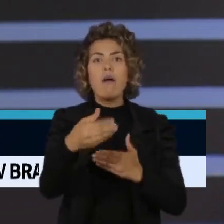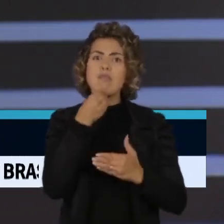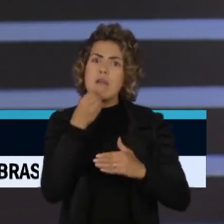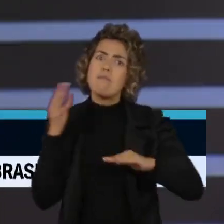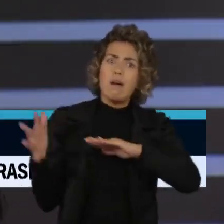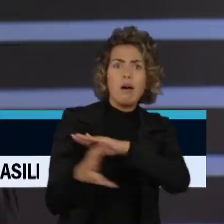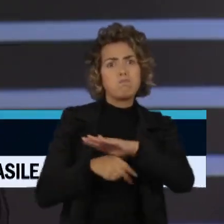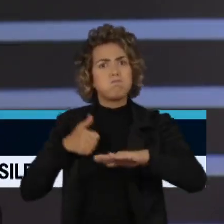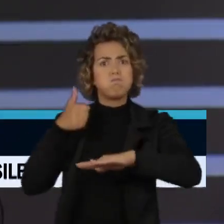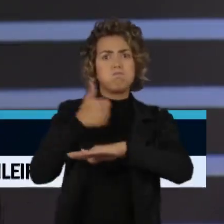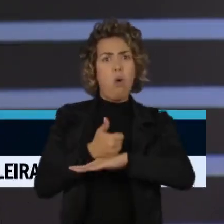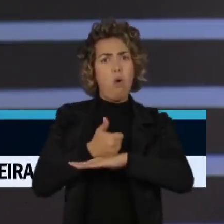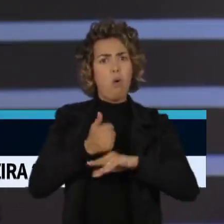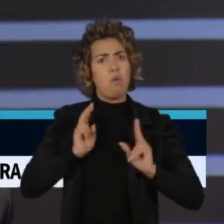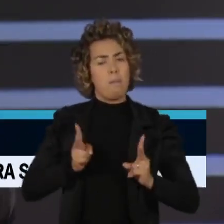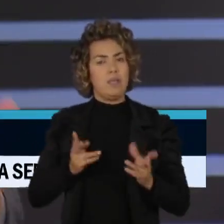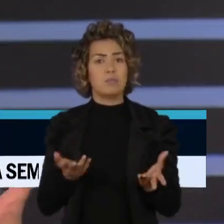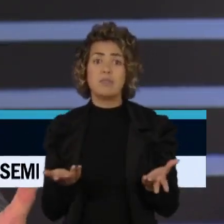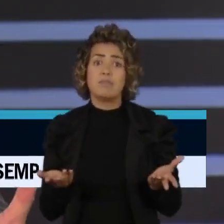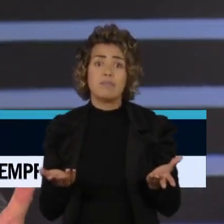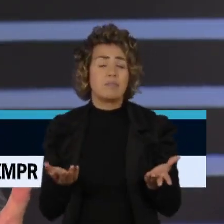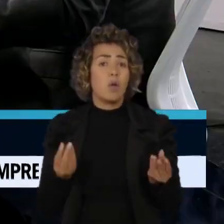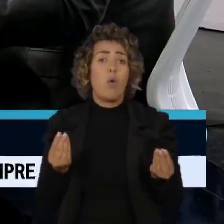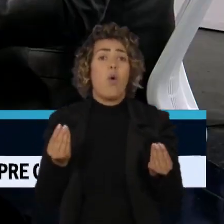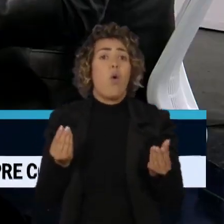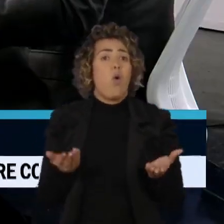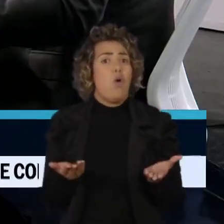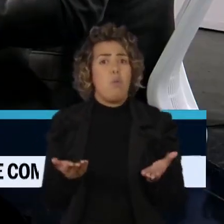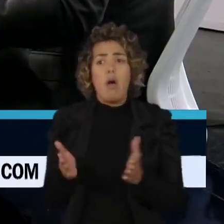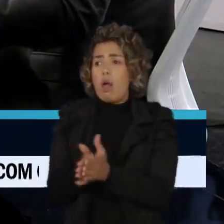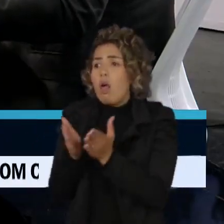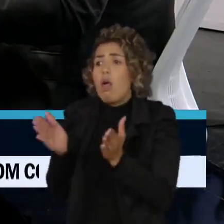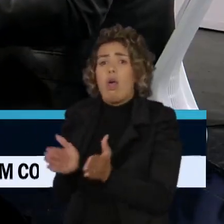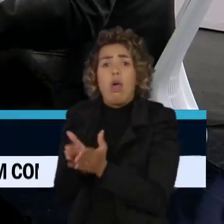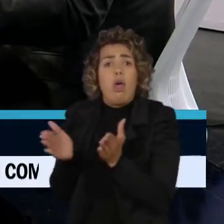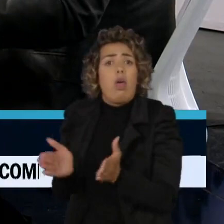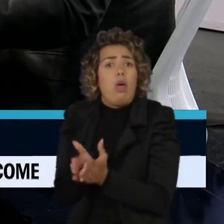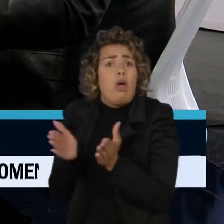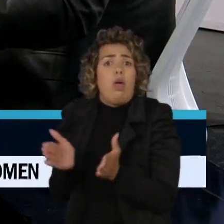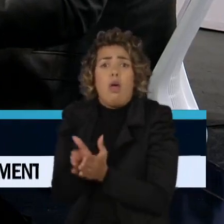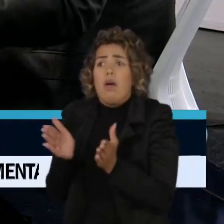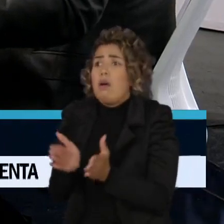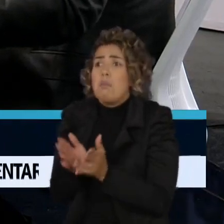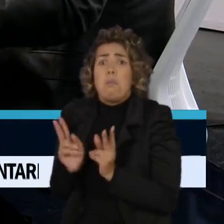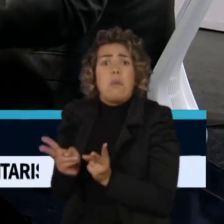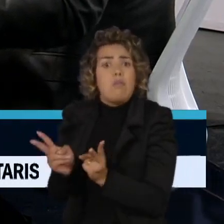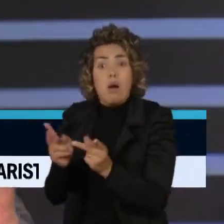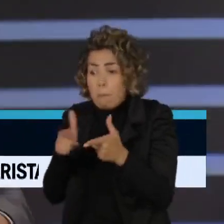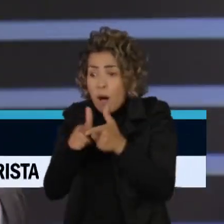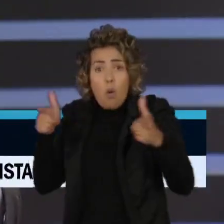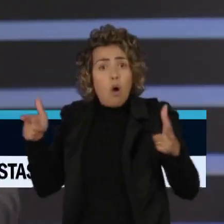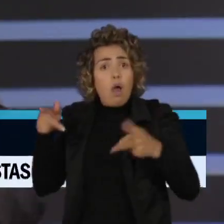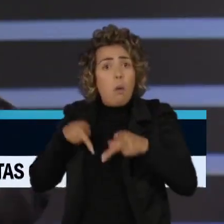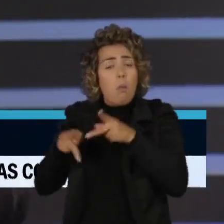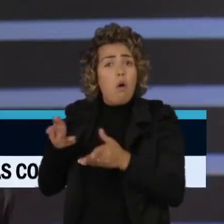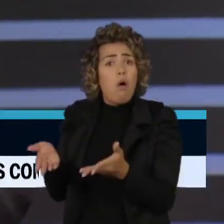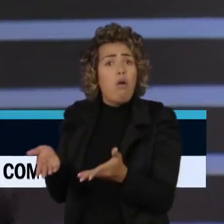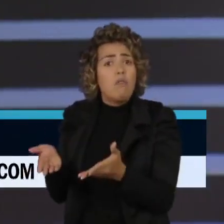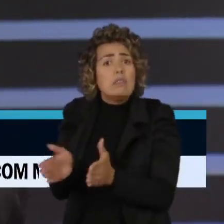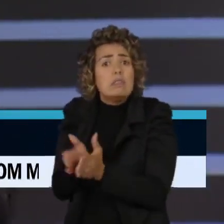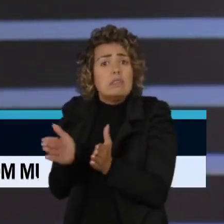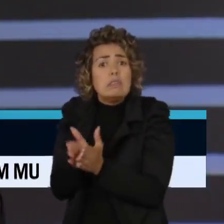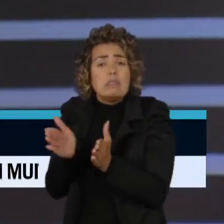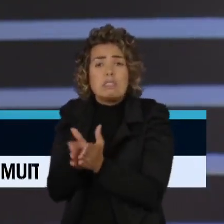Então, ou seja, não tem como o país sair da pobreza, da extrema pobreza, onde se encontra boa parte da população, com essa